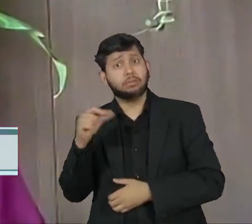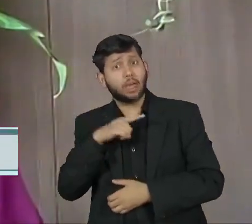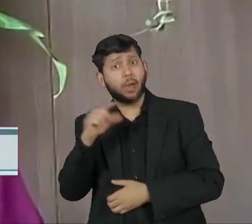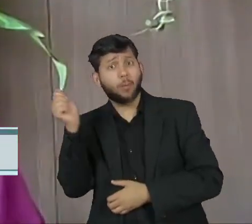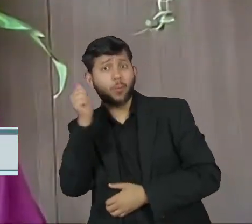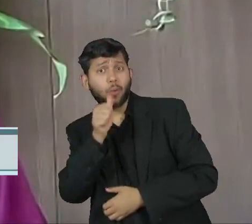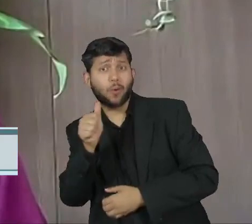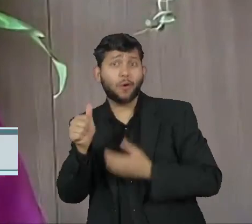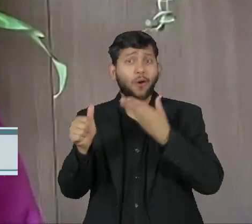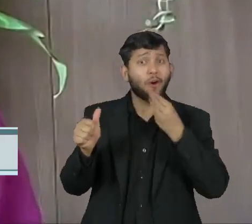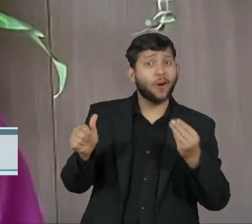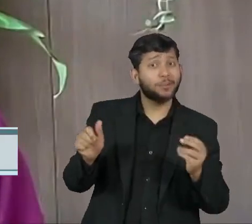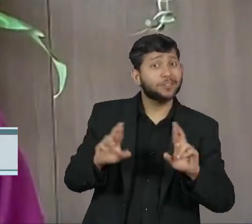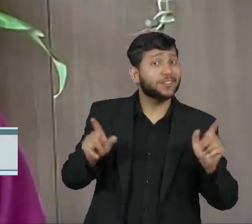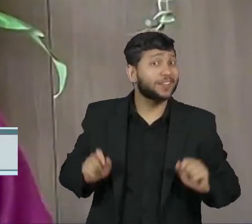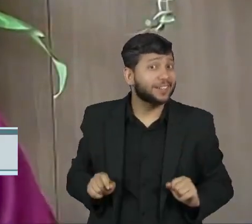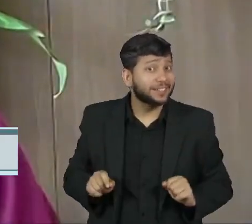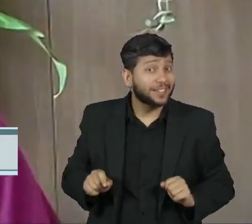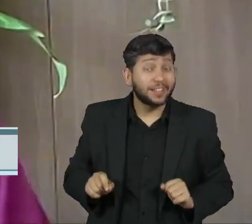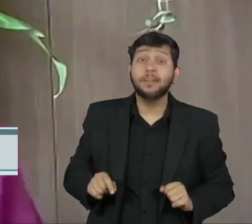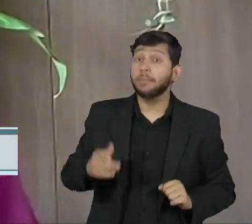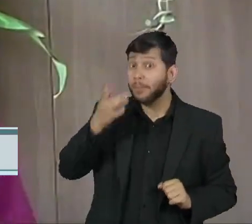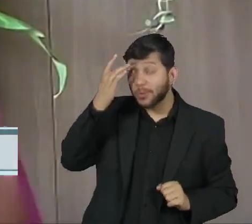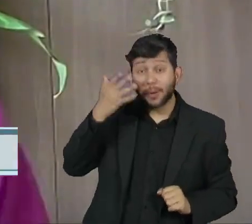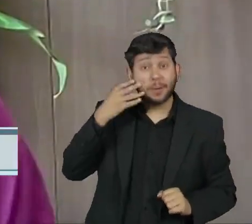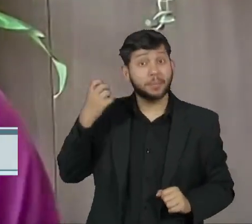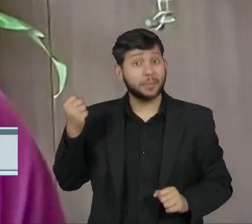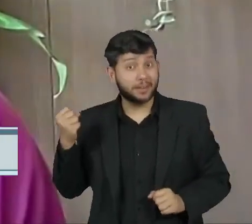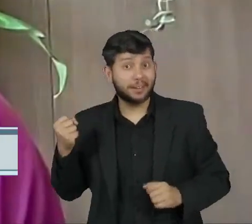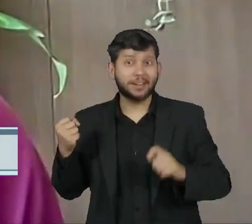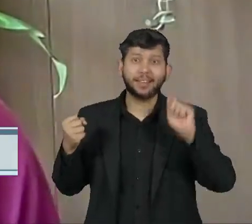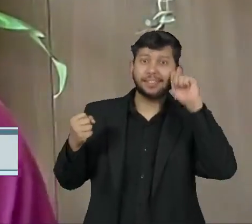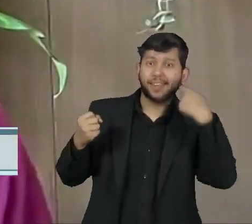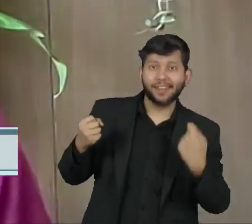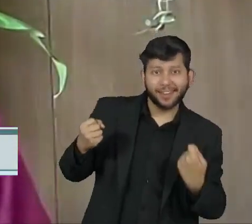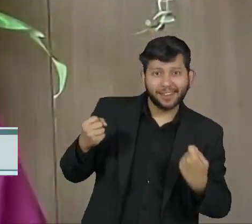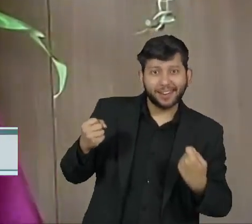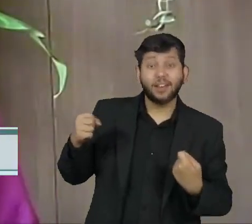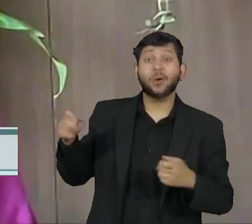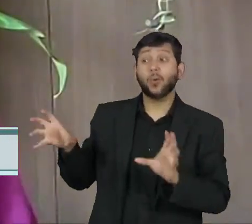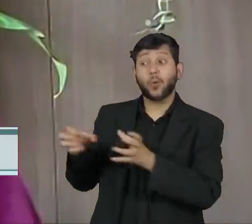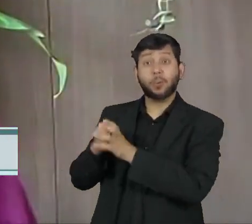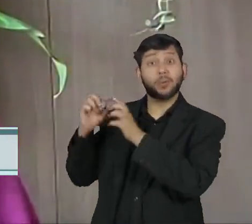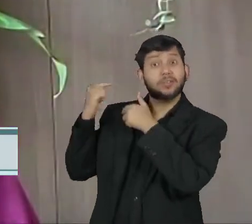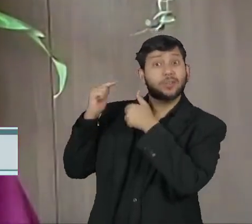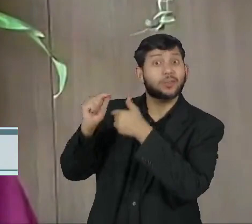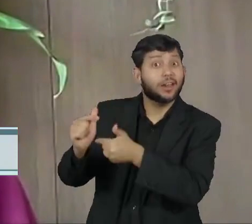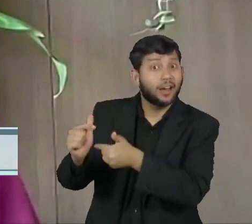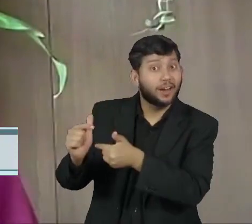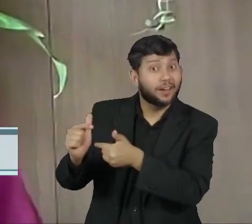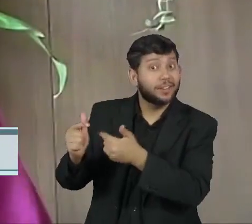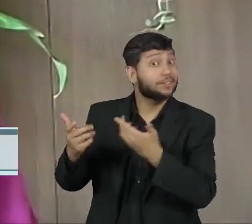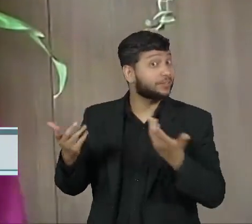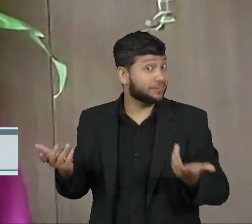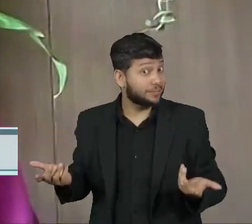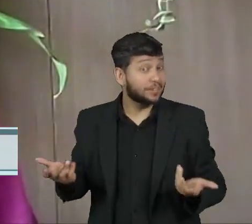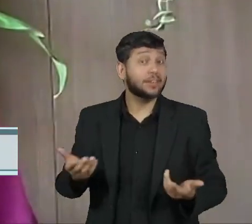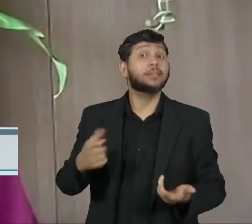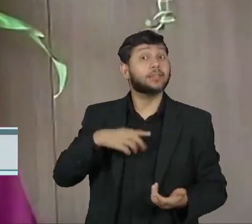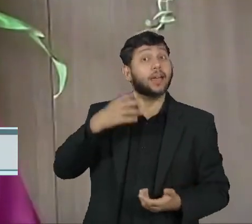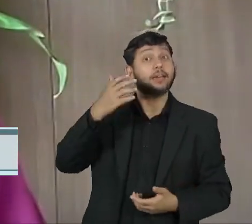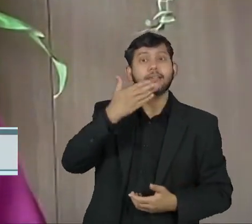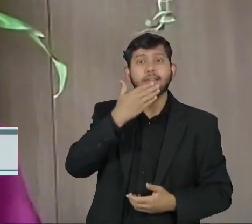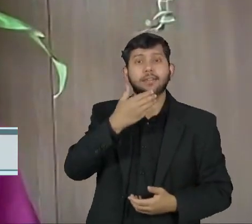nós estamos falando de crianças negras, de crianças de comunidades tradicionais, crianças e adolescentes também com